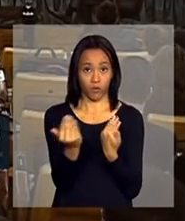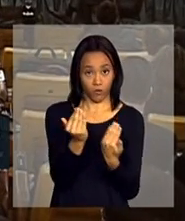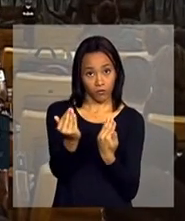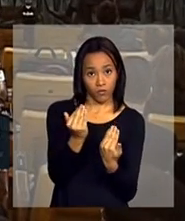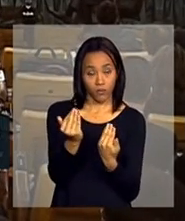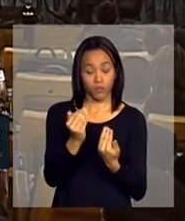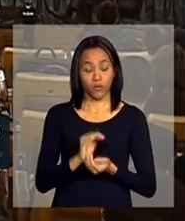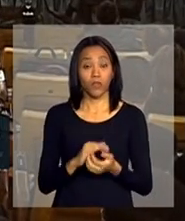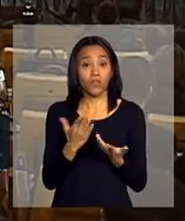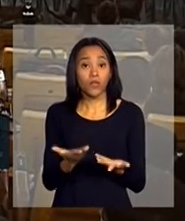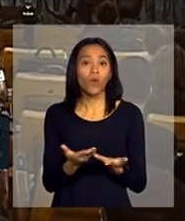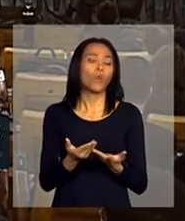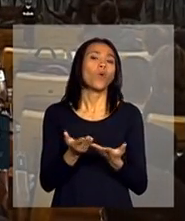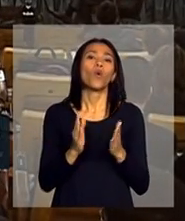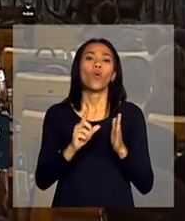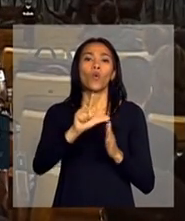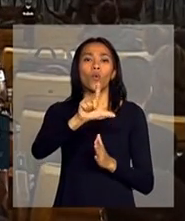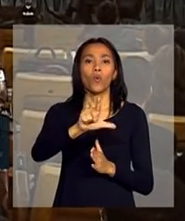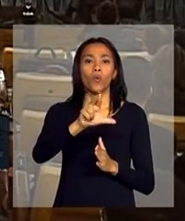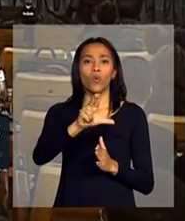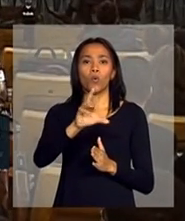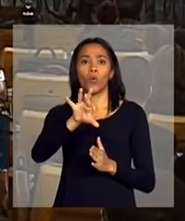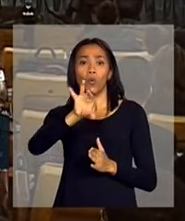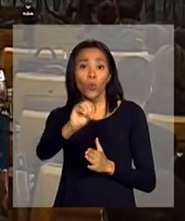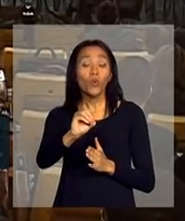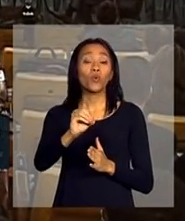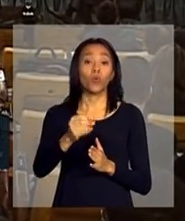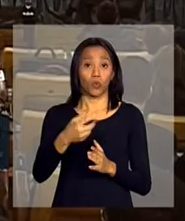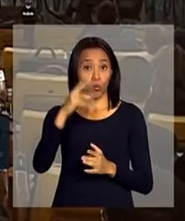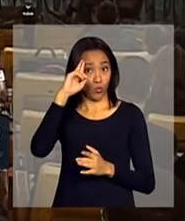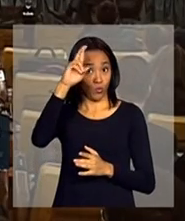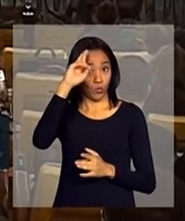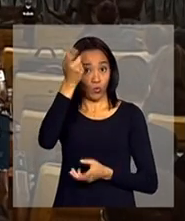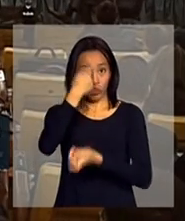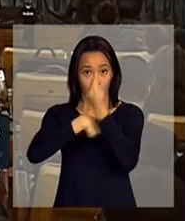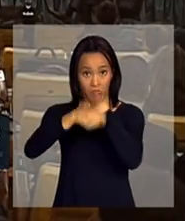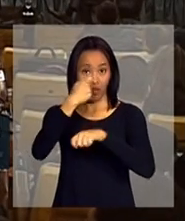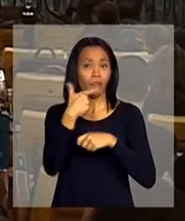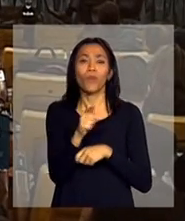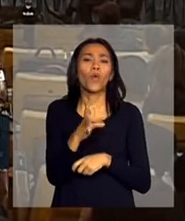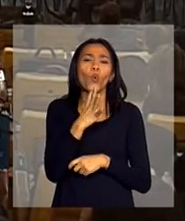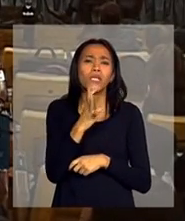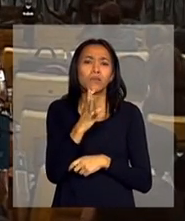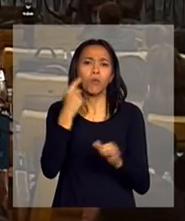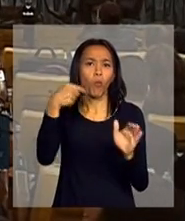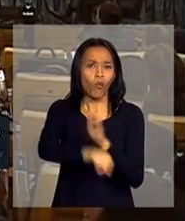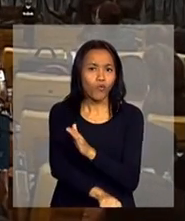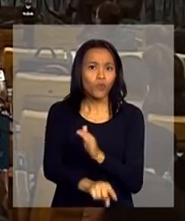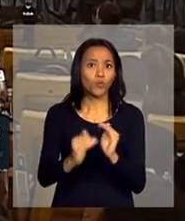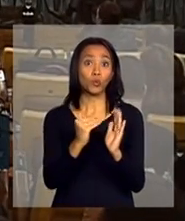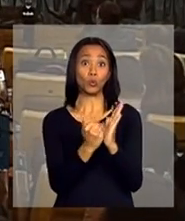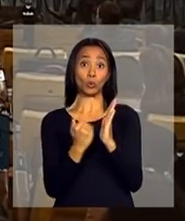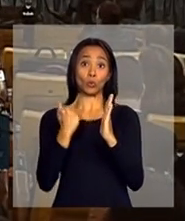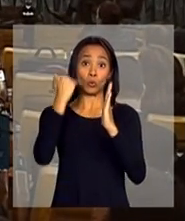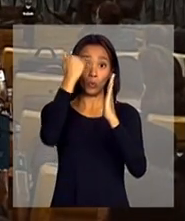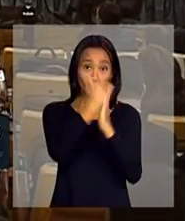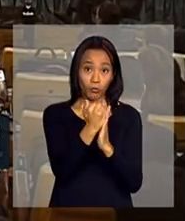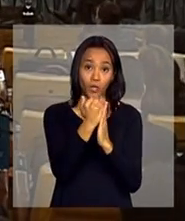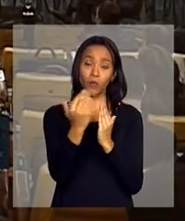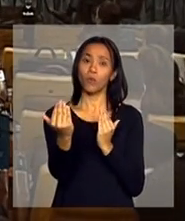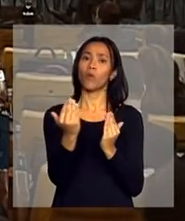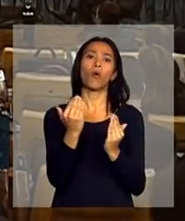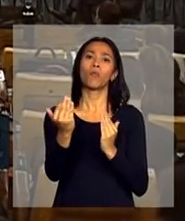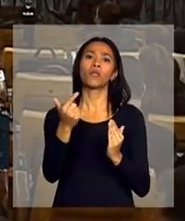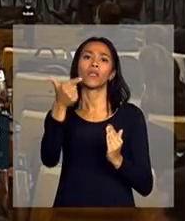Agora, o lucro dos empresários sem instrução subiu 29% a mais daqueles que já foram aos